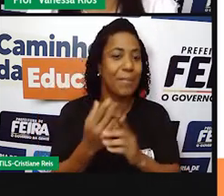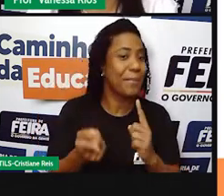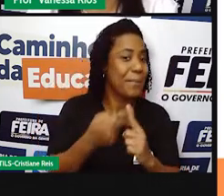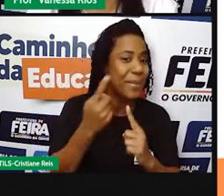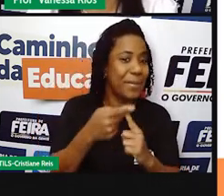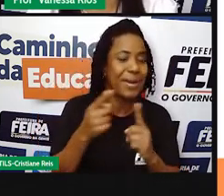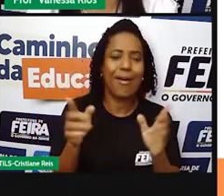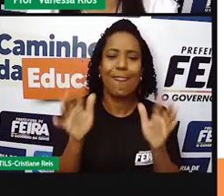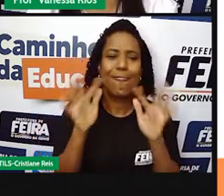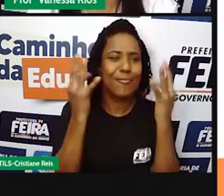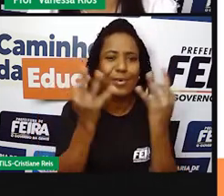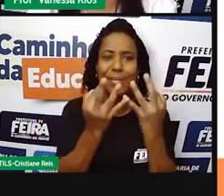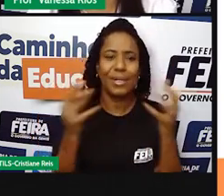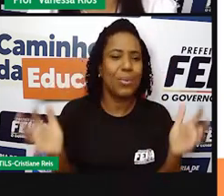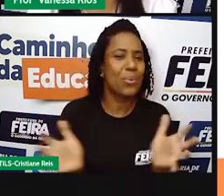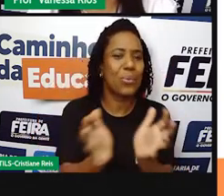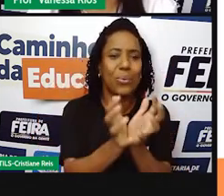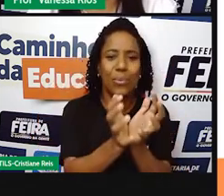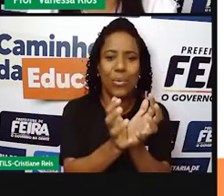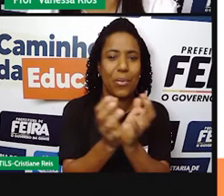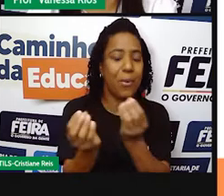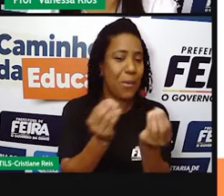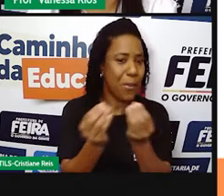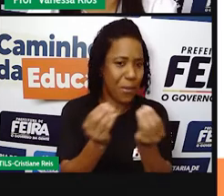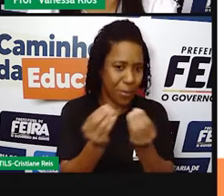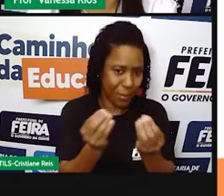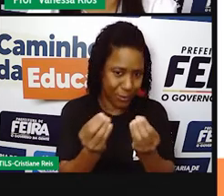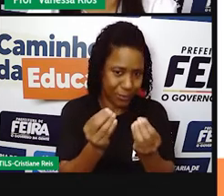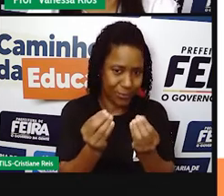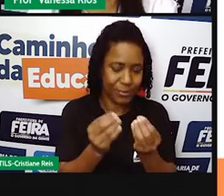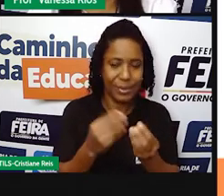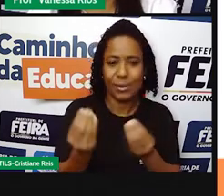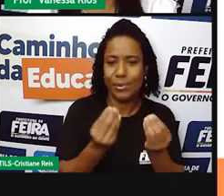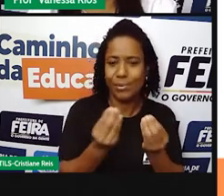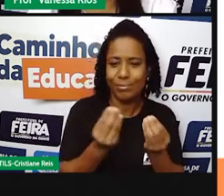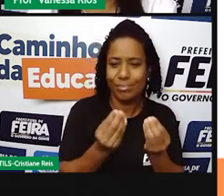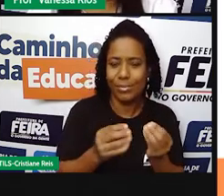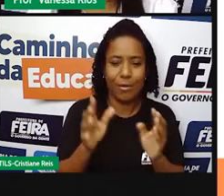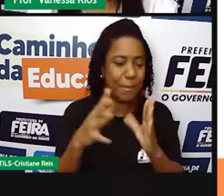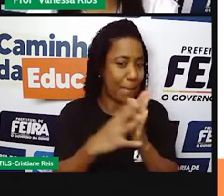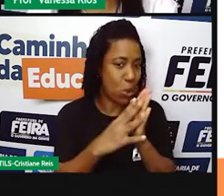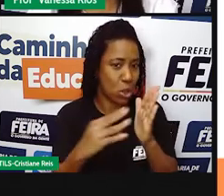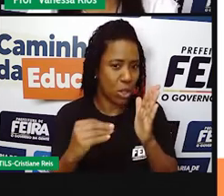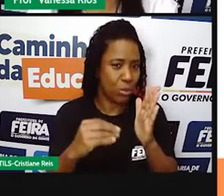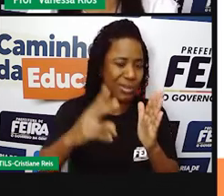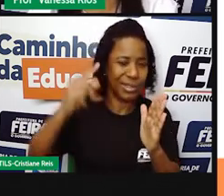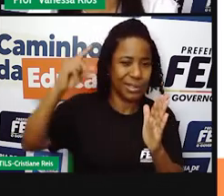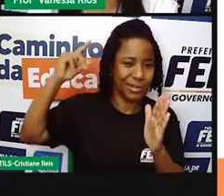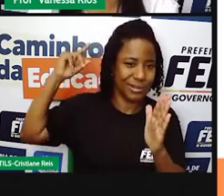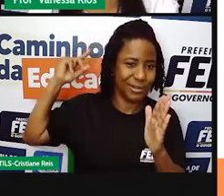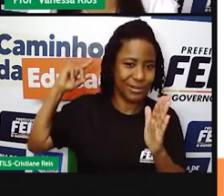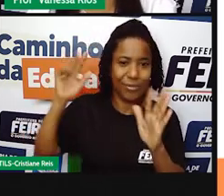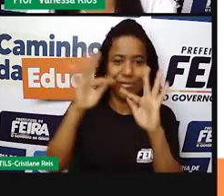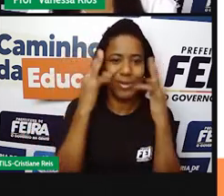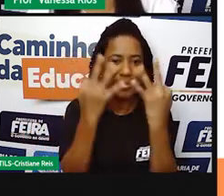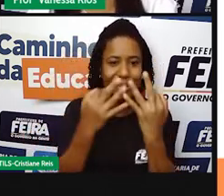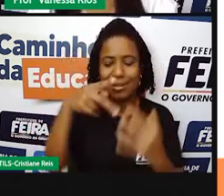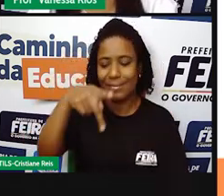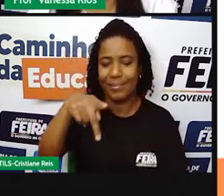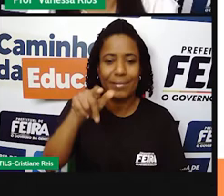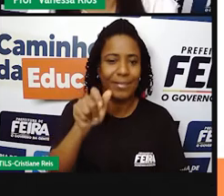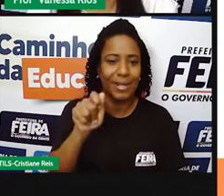familiar, que é a família patriarcal. É o mais antigo modelo de família. Ainda nos primórdios da